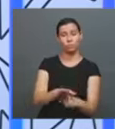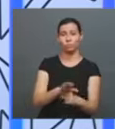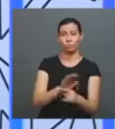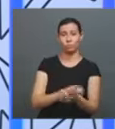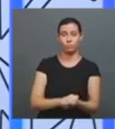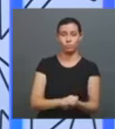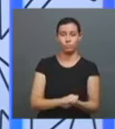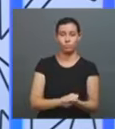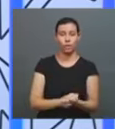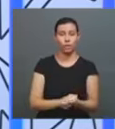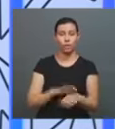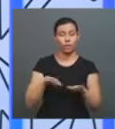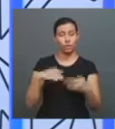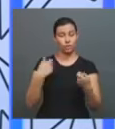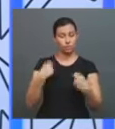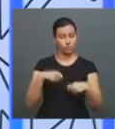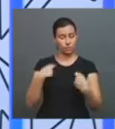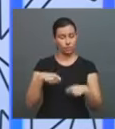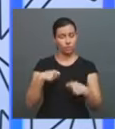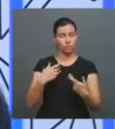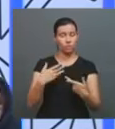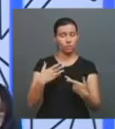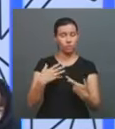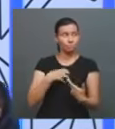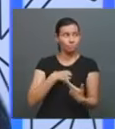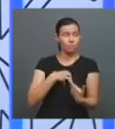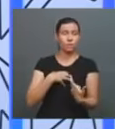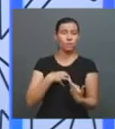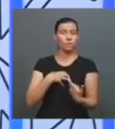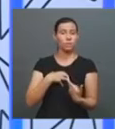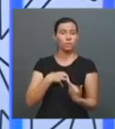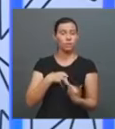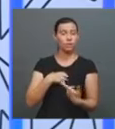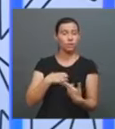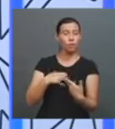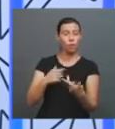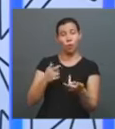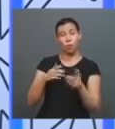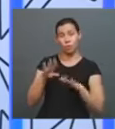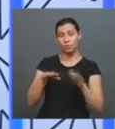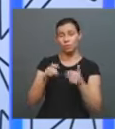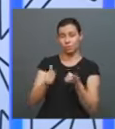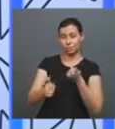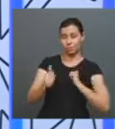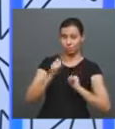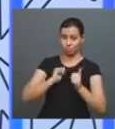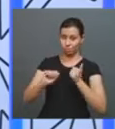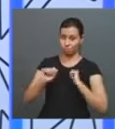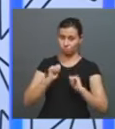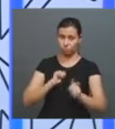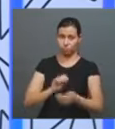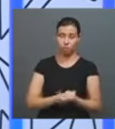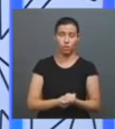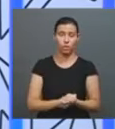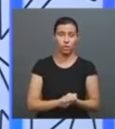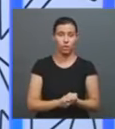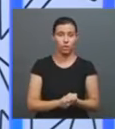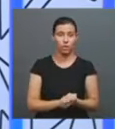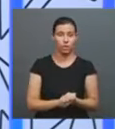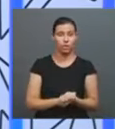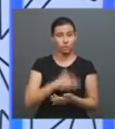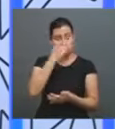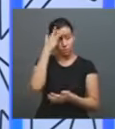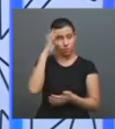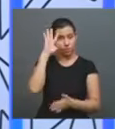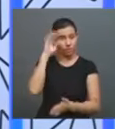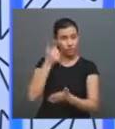da necessidade das pessoas de ter a expectativa antes de ler. Porque hoje, querendo ou não, acho que ninguém decide nada sem